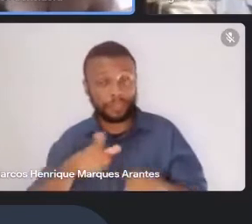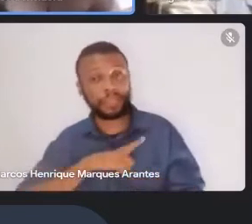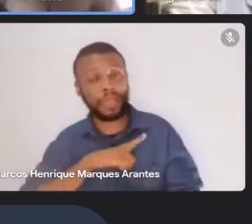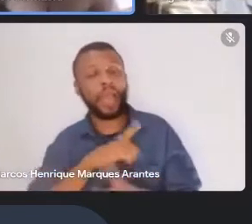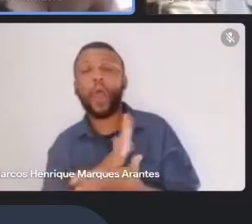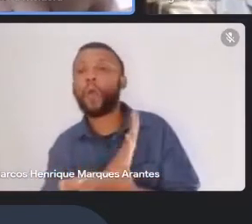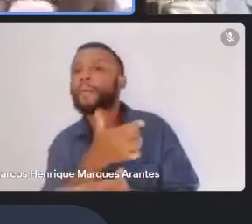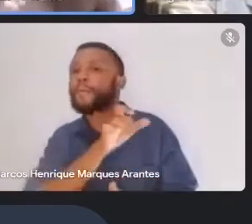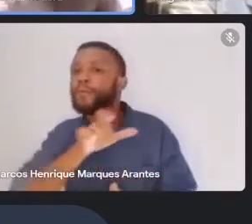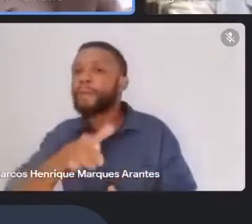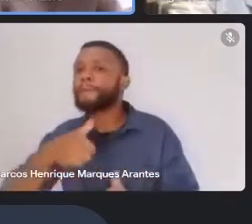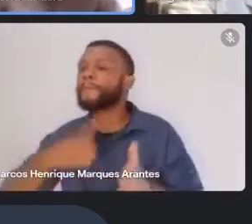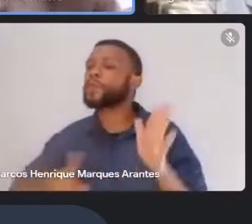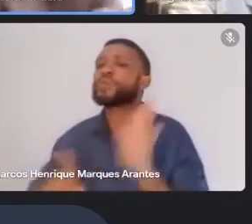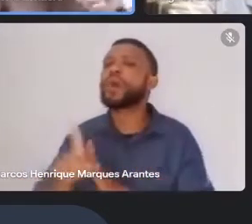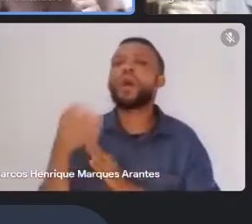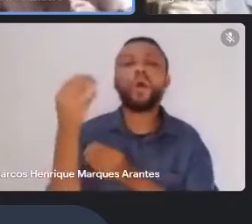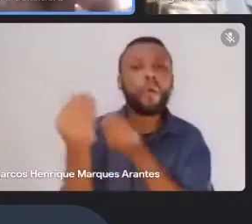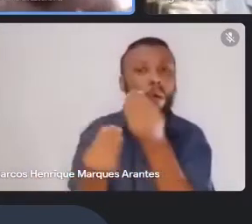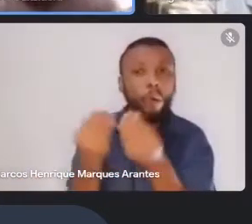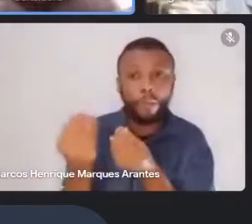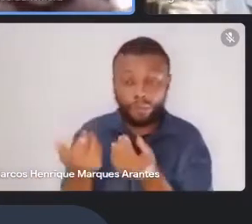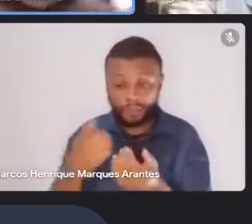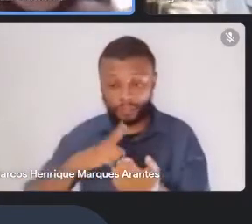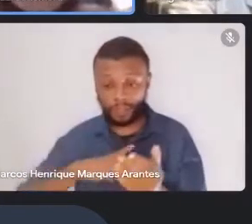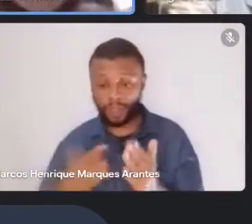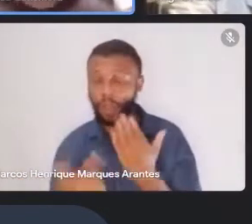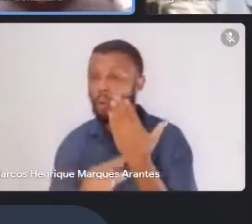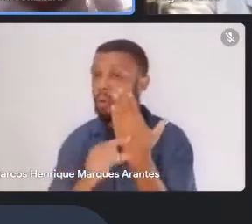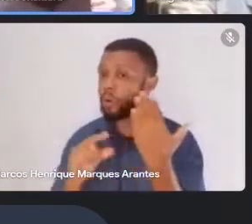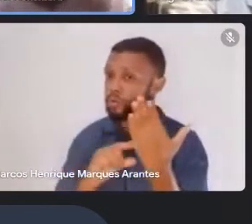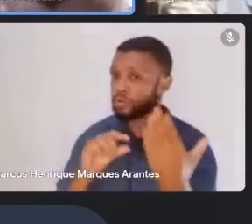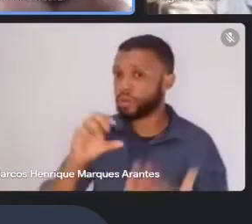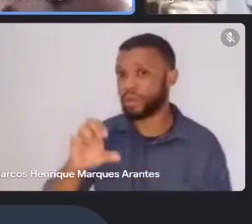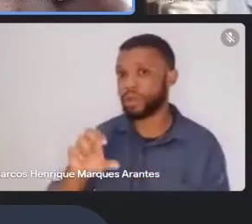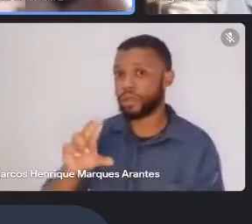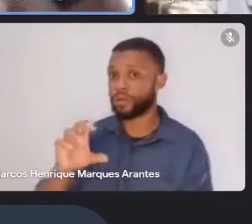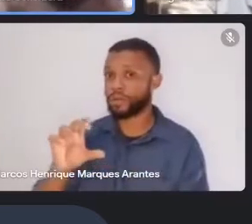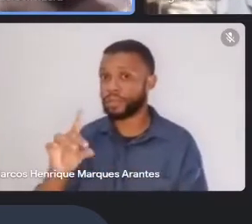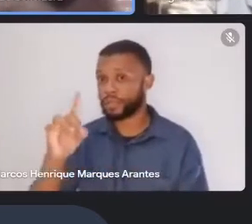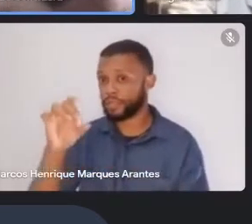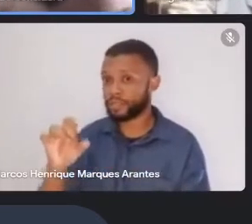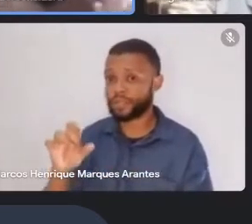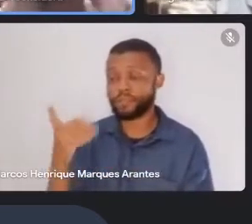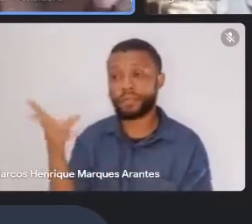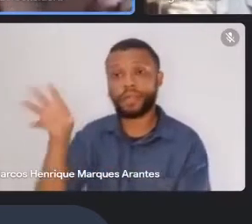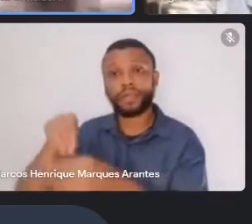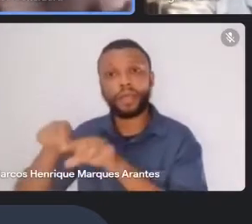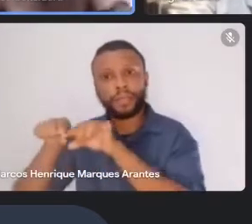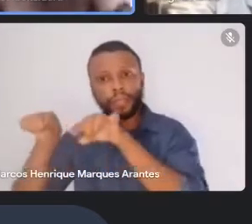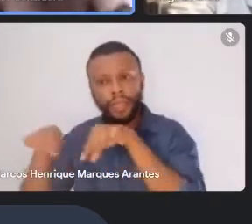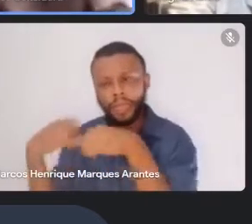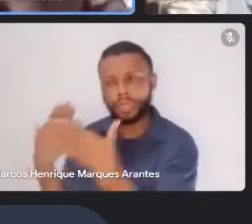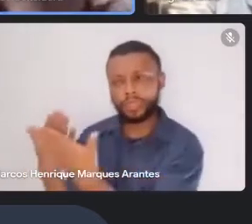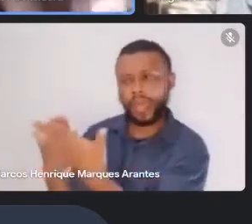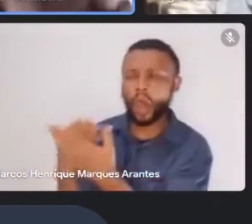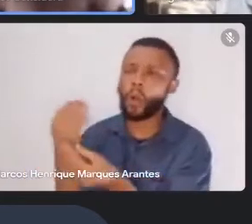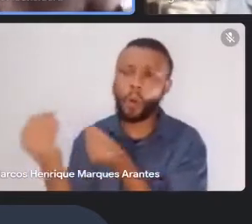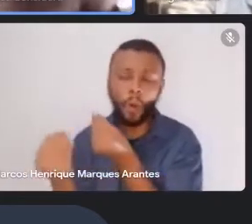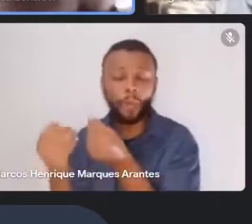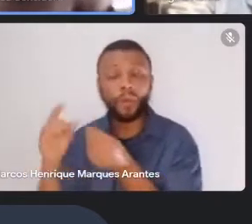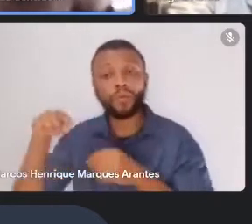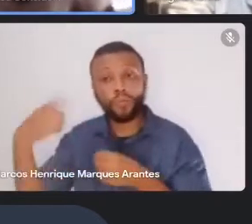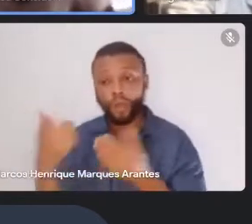levar o Euclides para a sala de aula? Se existe material audiovisual? Se vocês já prepararam alguma coisa? No próximo bloco, eu vou